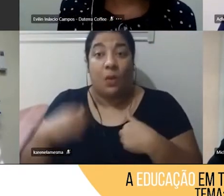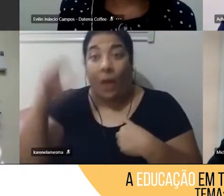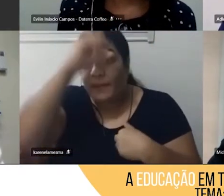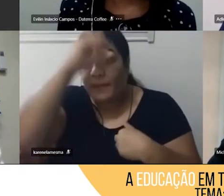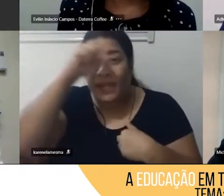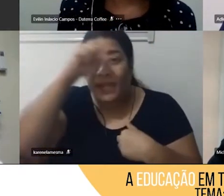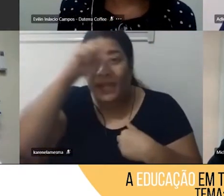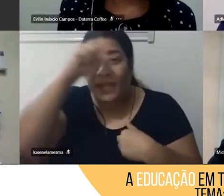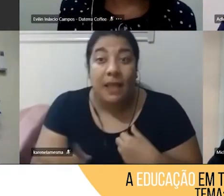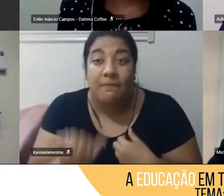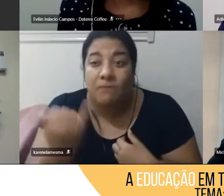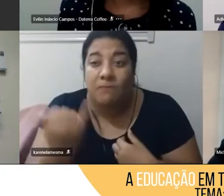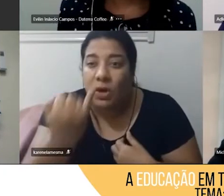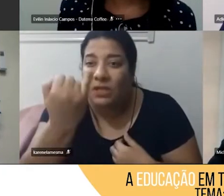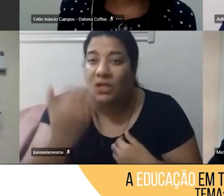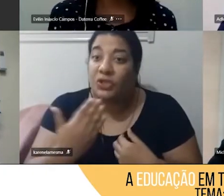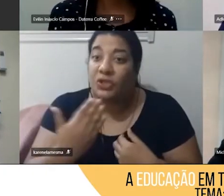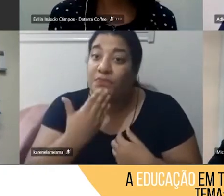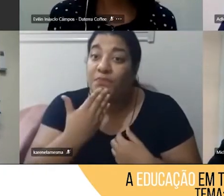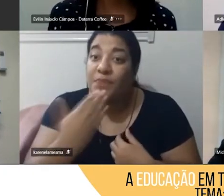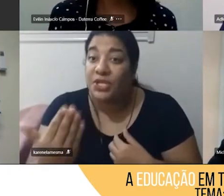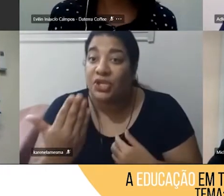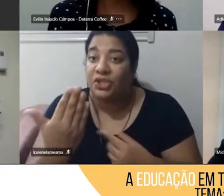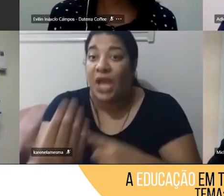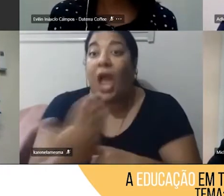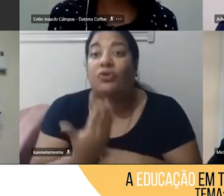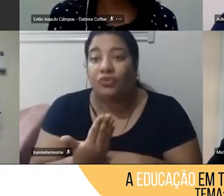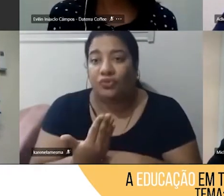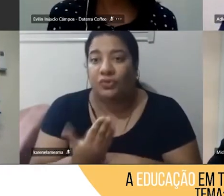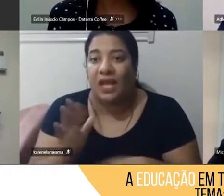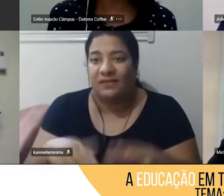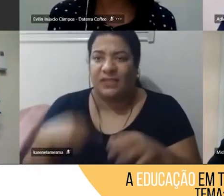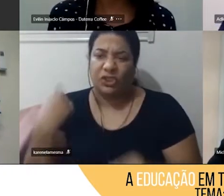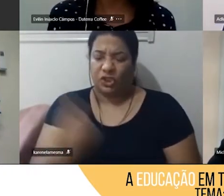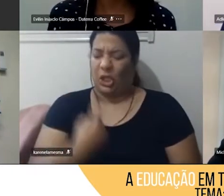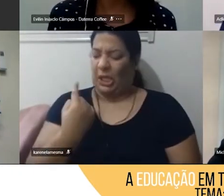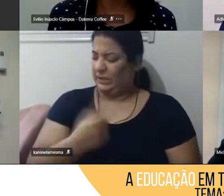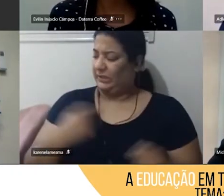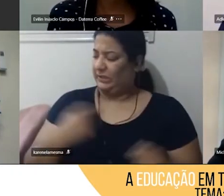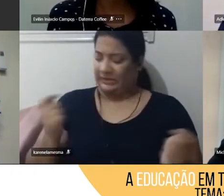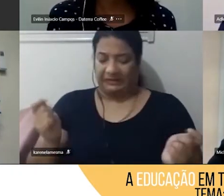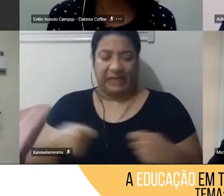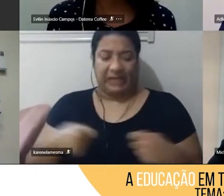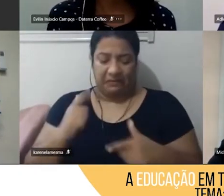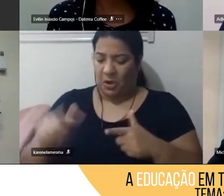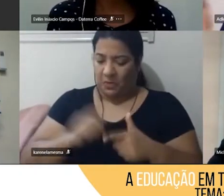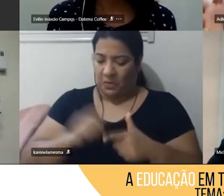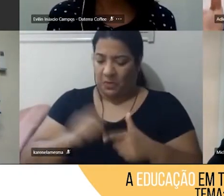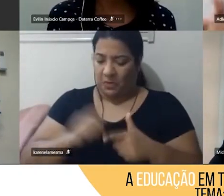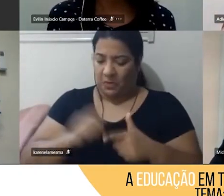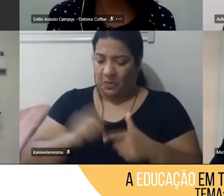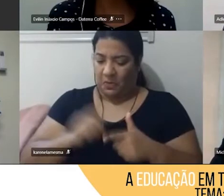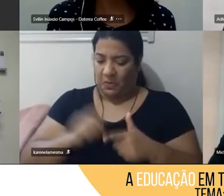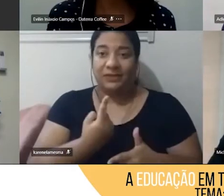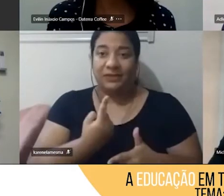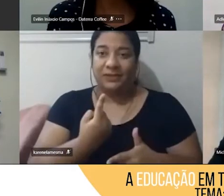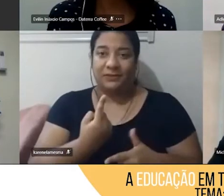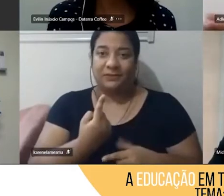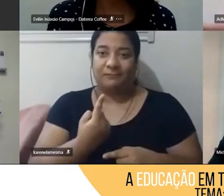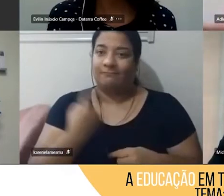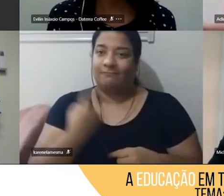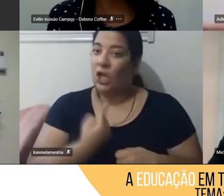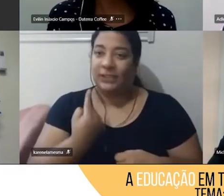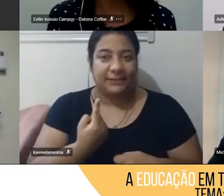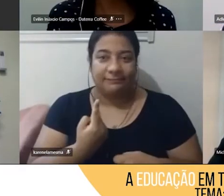ajuda. Porque, às vezes, a gente quer fazer as coisas sozinho, a gente tem um problema, a gente quer enfrentar sozinho. Mas eu aprendi o quão